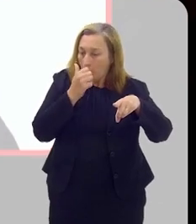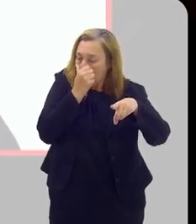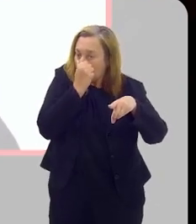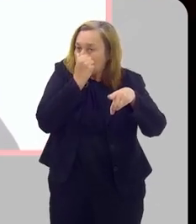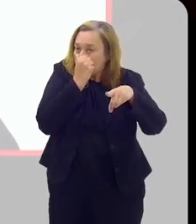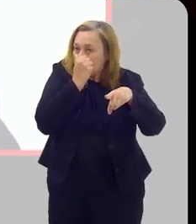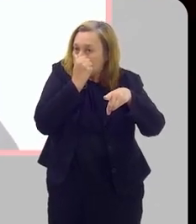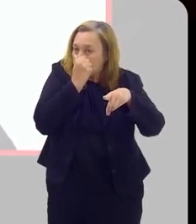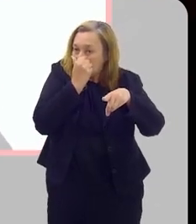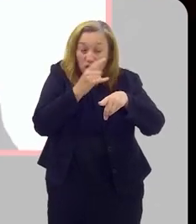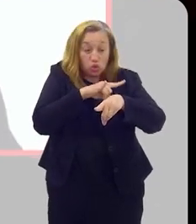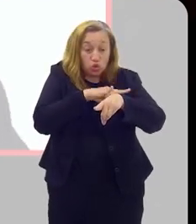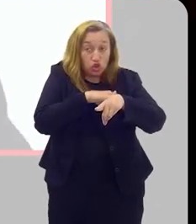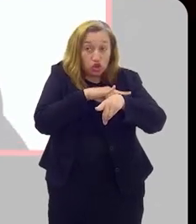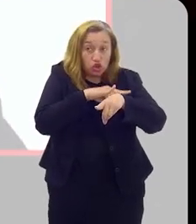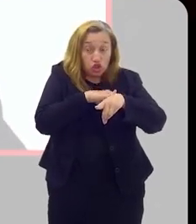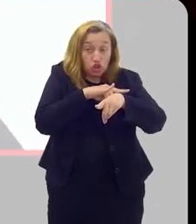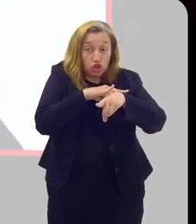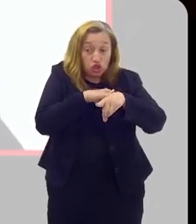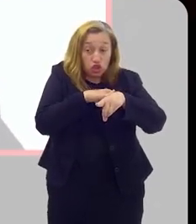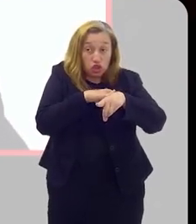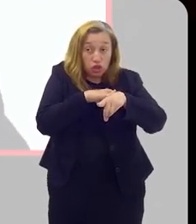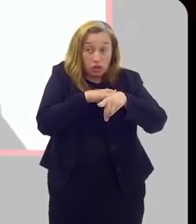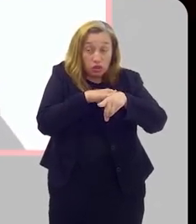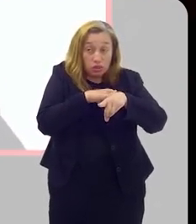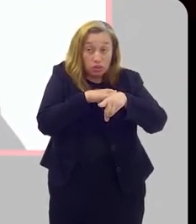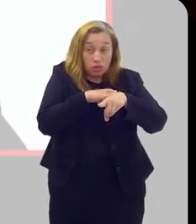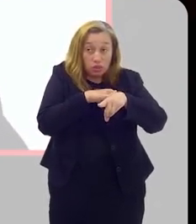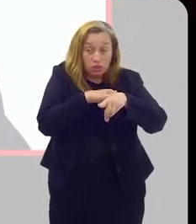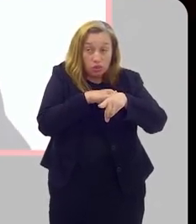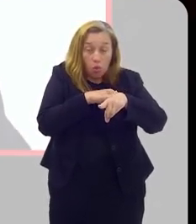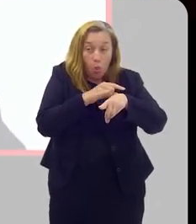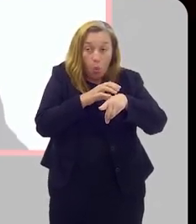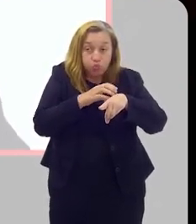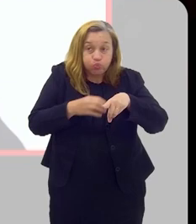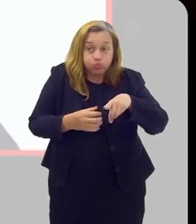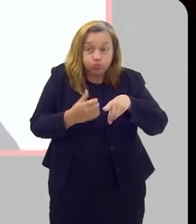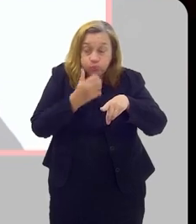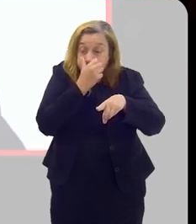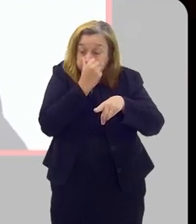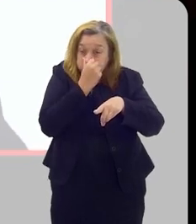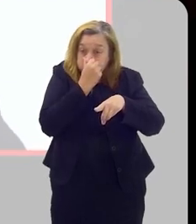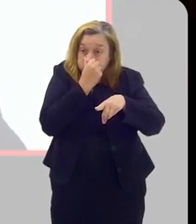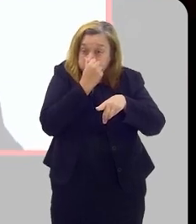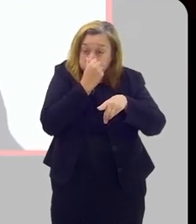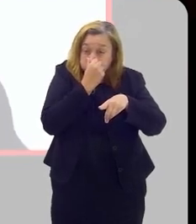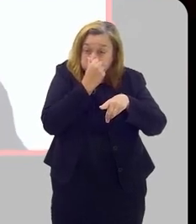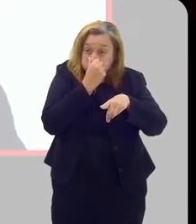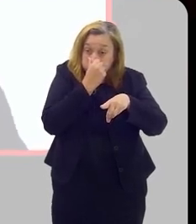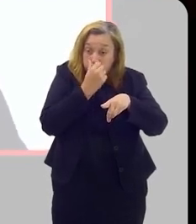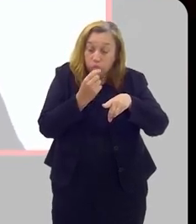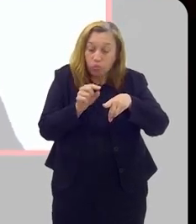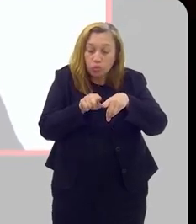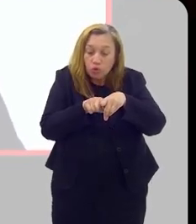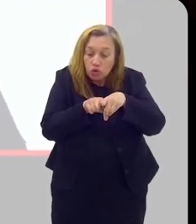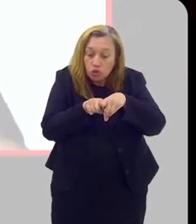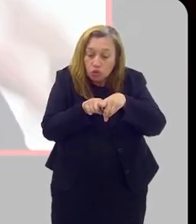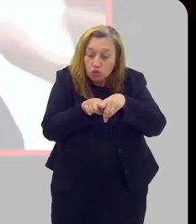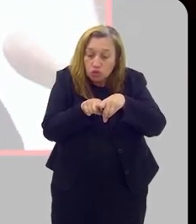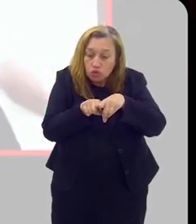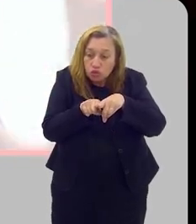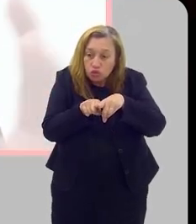a urina, né? De não se urinar, vamos dizer assim, na calça, na cueca, quando a bexiga está cheia, ele abre o esfínter,